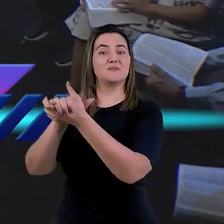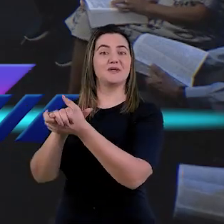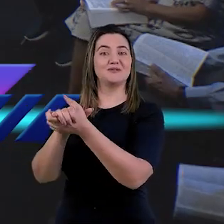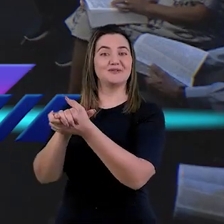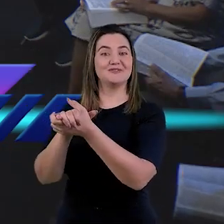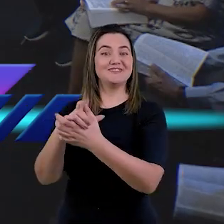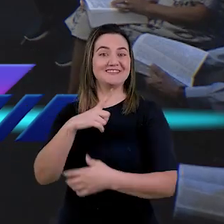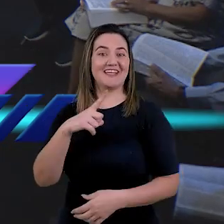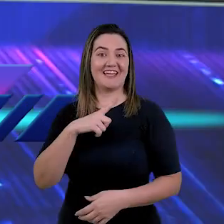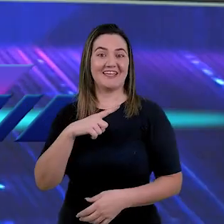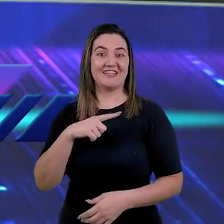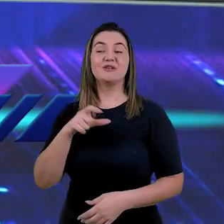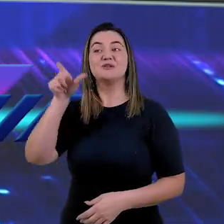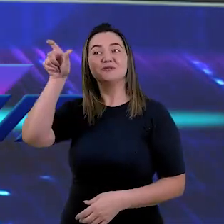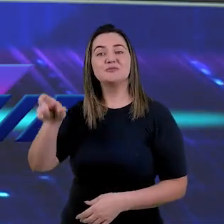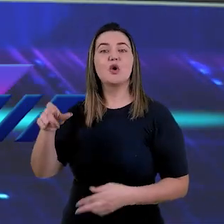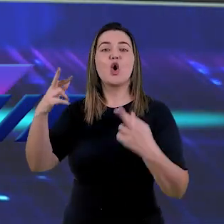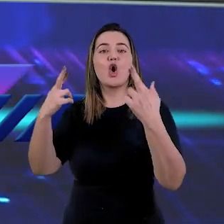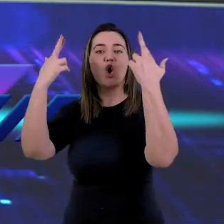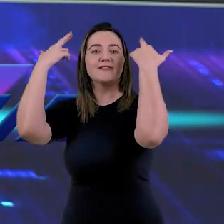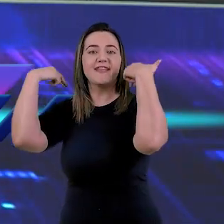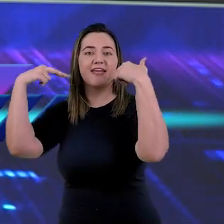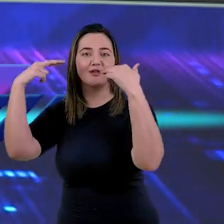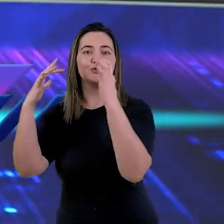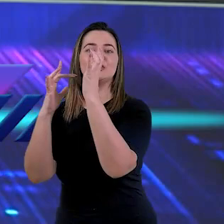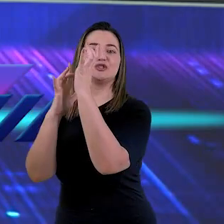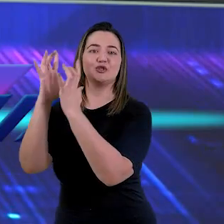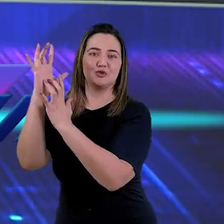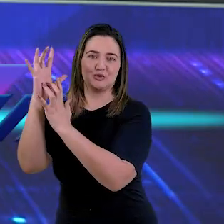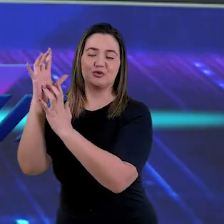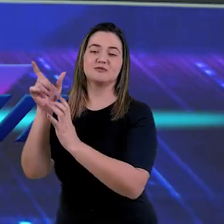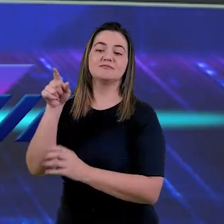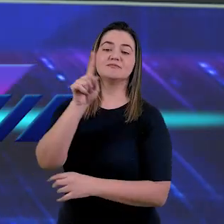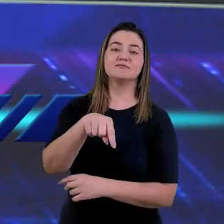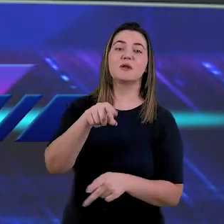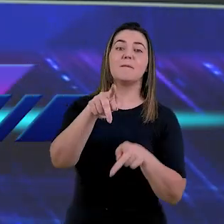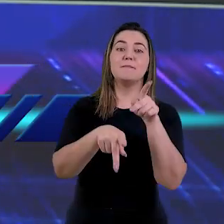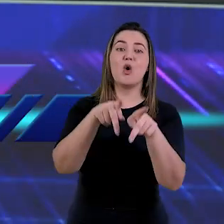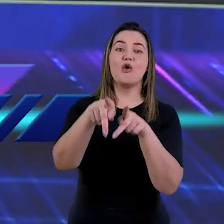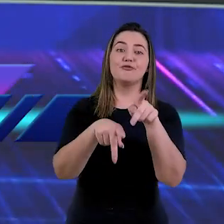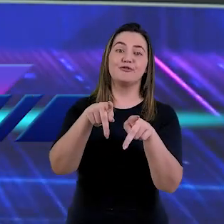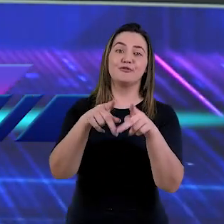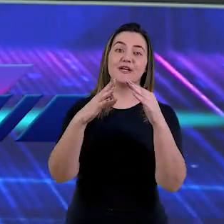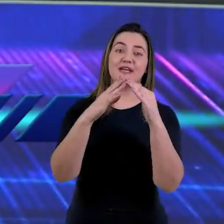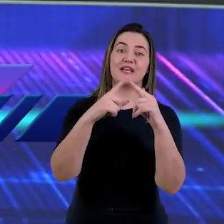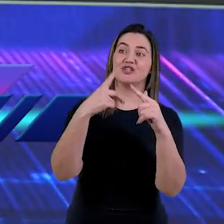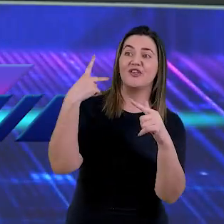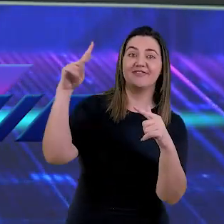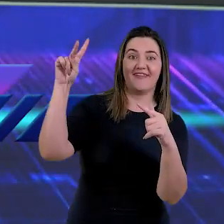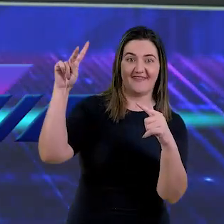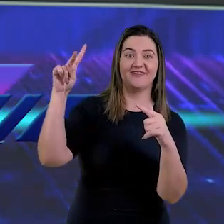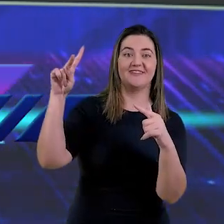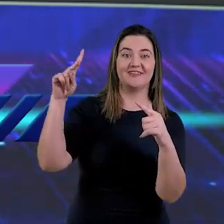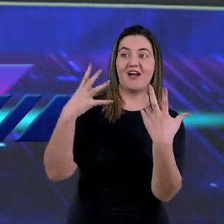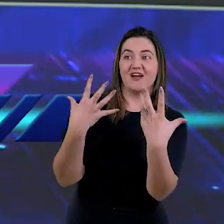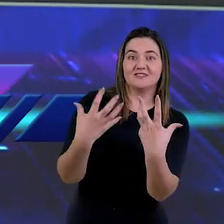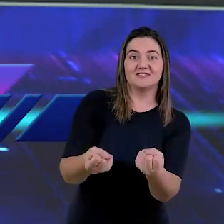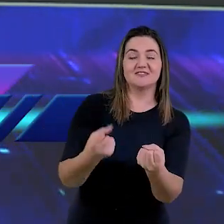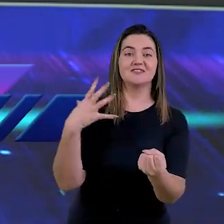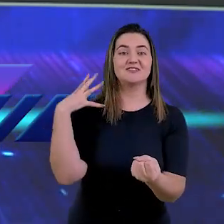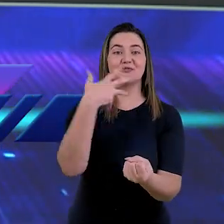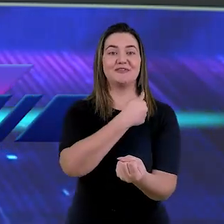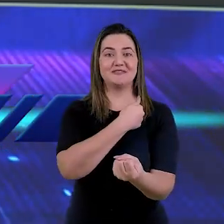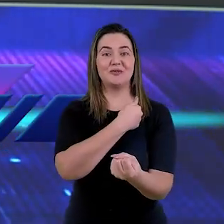esta cerimônia de casamento é entre o Cordeiro, Jesus e o seu povo. A igreja dEle, que recebe a